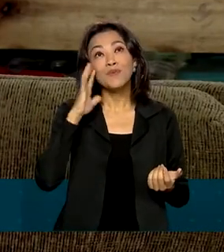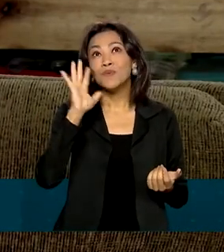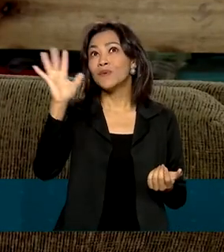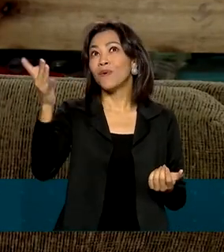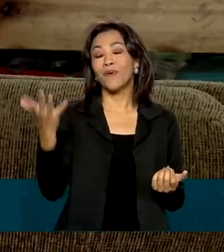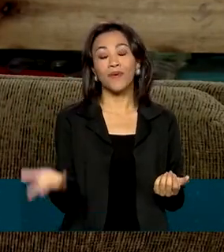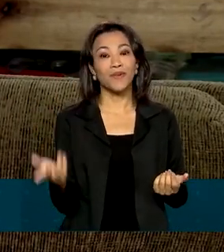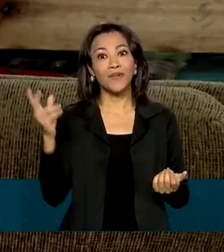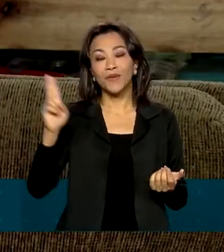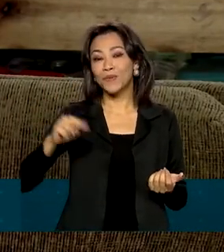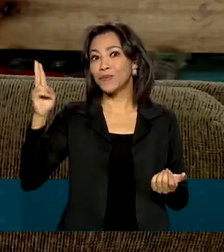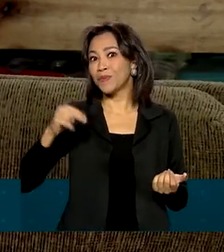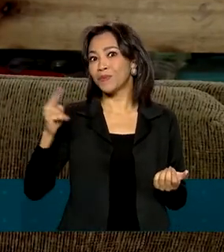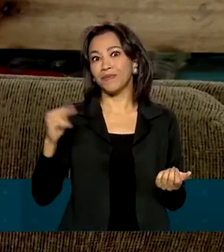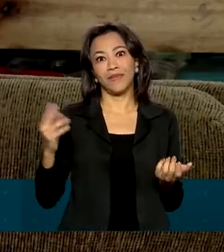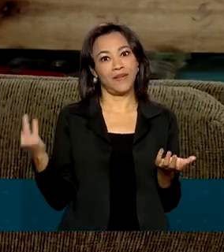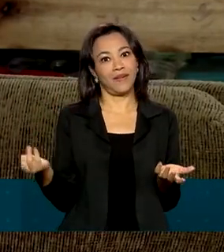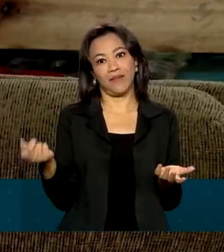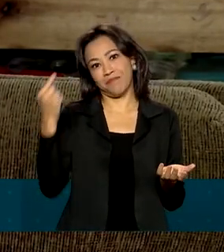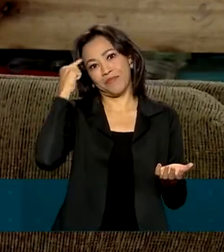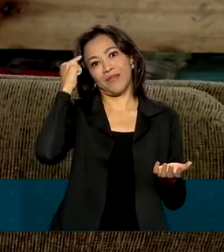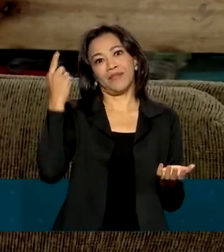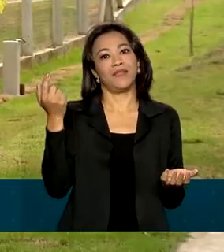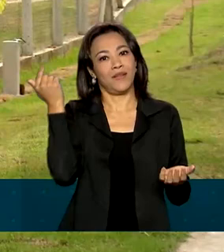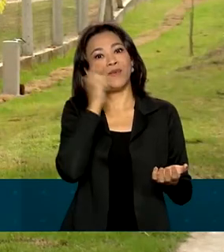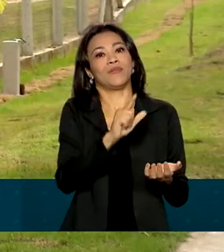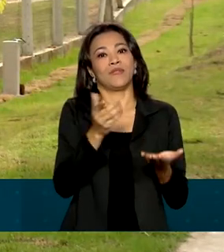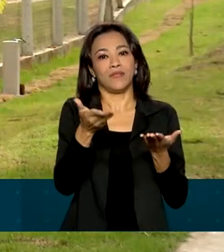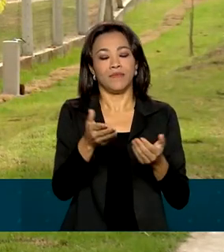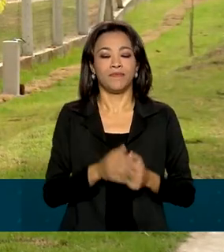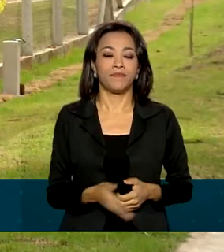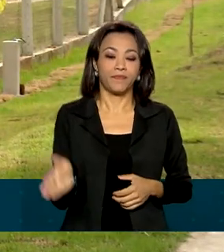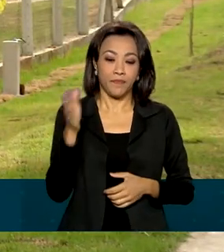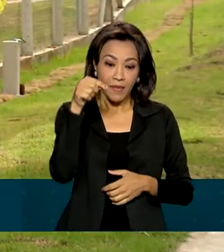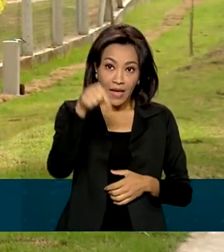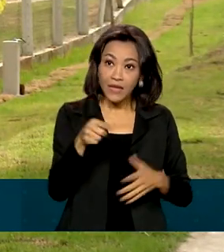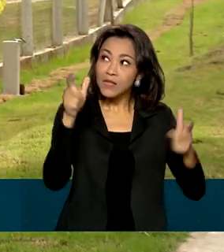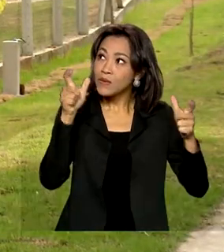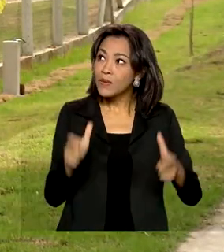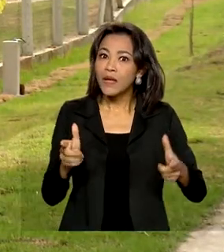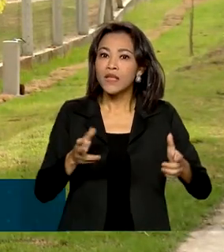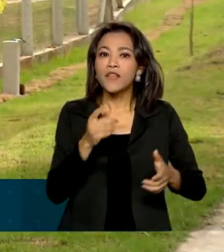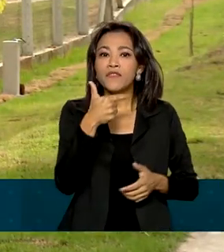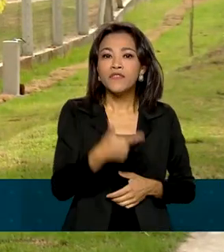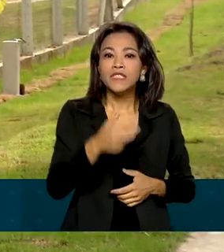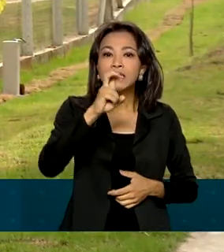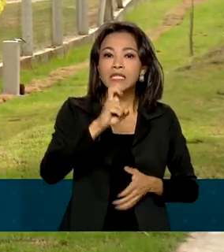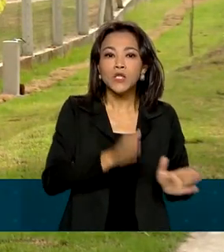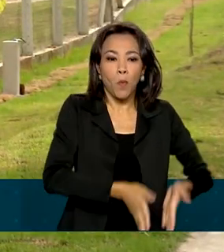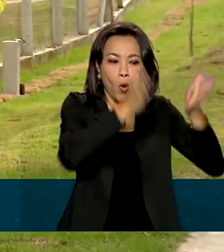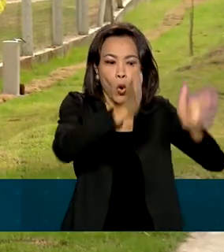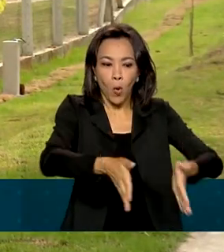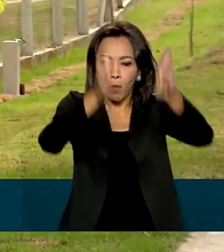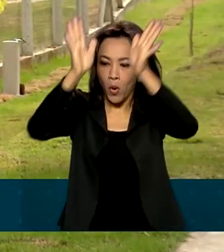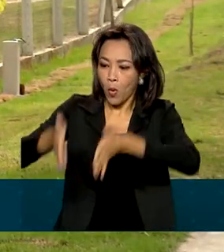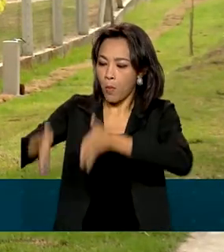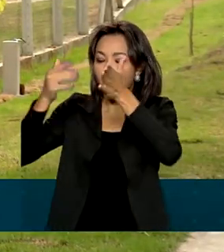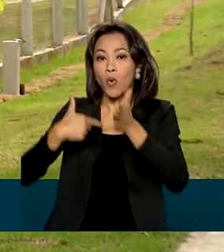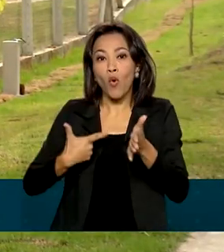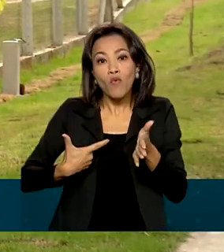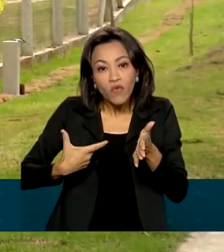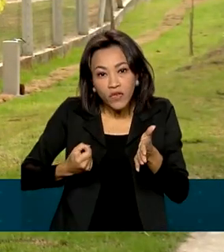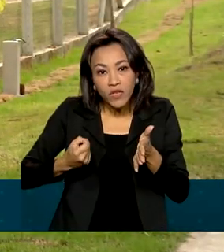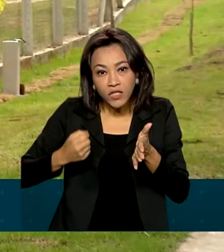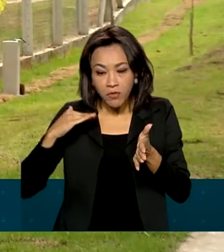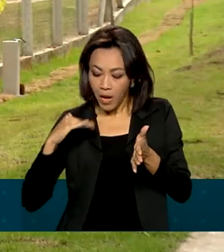sonho que nunca, a gente nunca esperava de realizar. O residencial tem 25 blocos com 20 apartamentos em cada um deles.